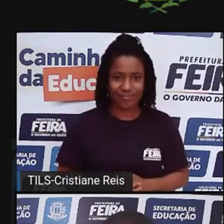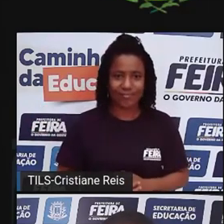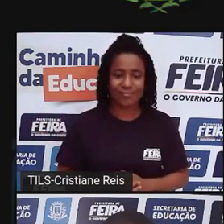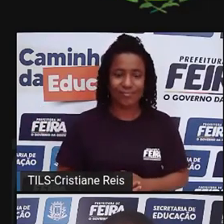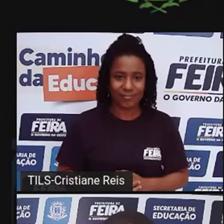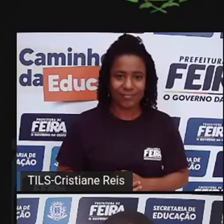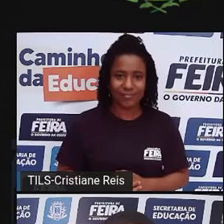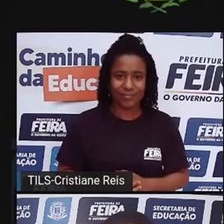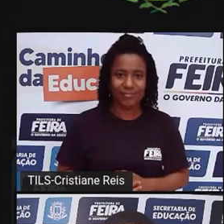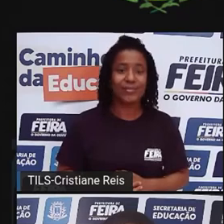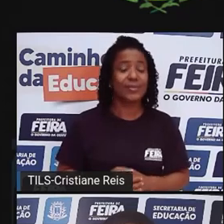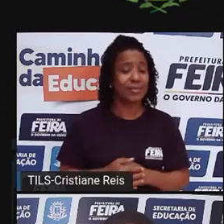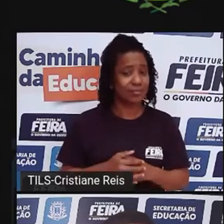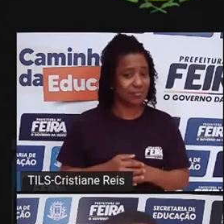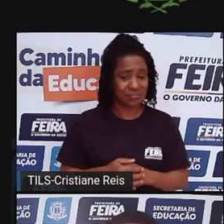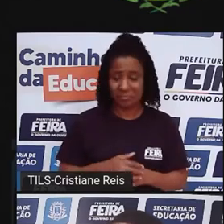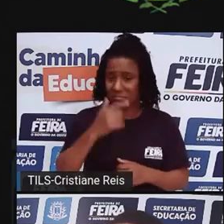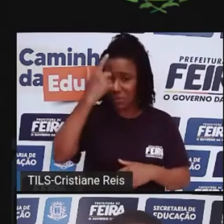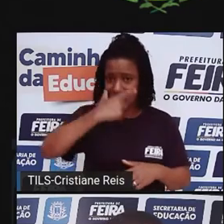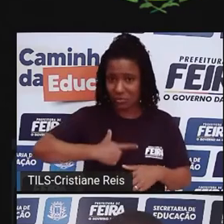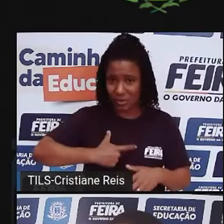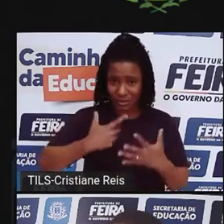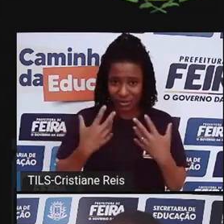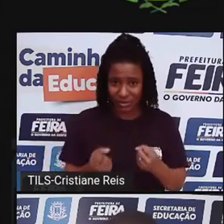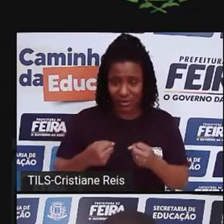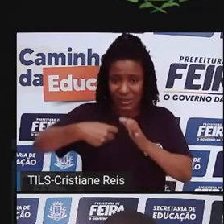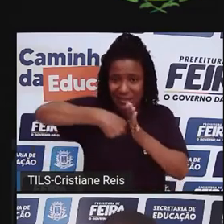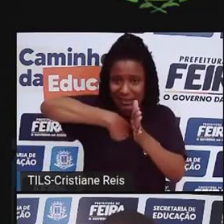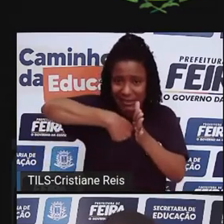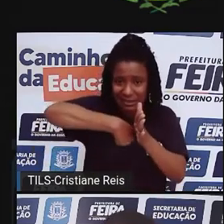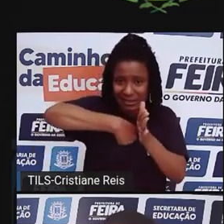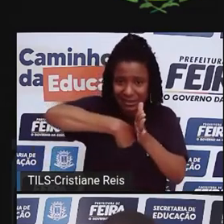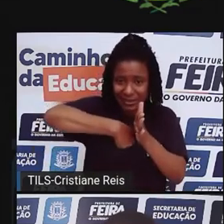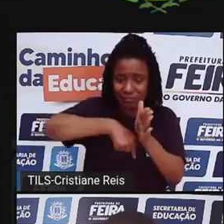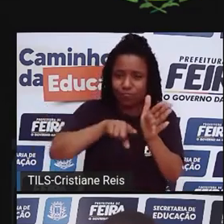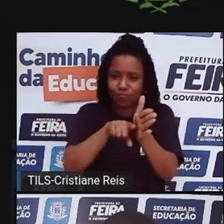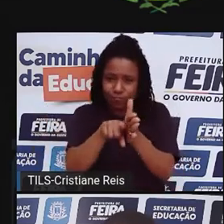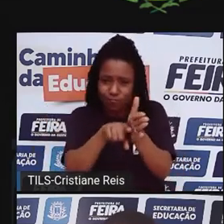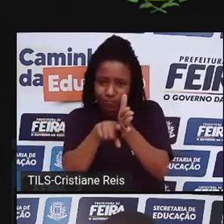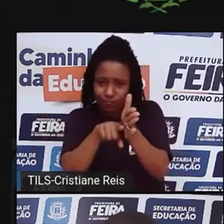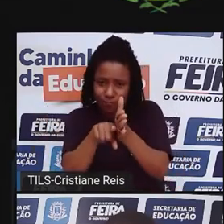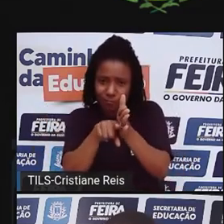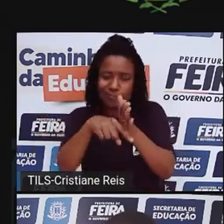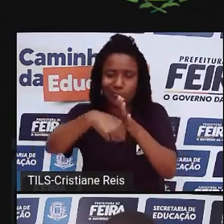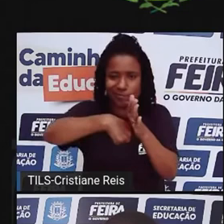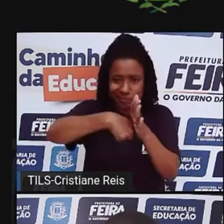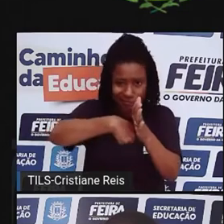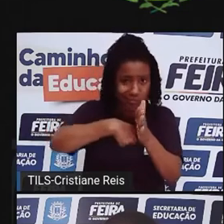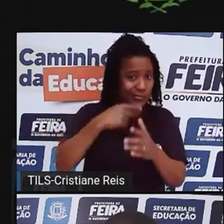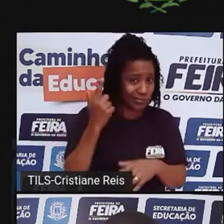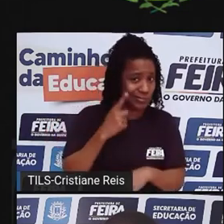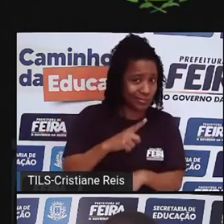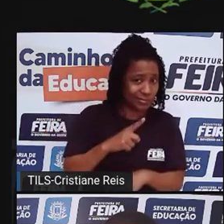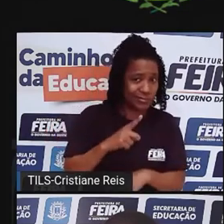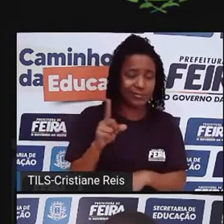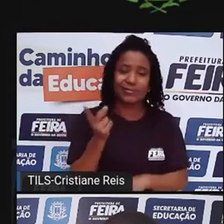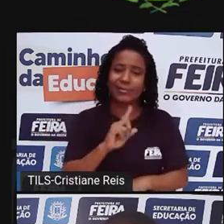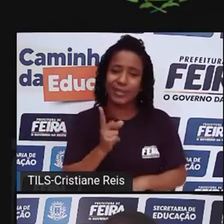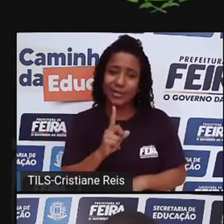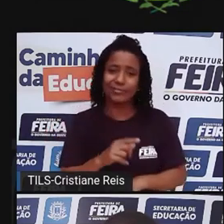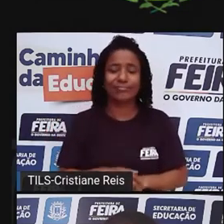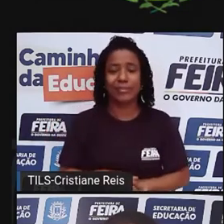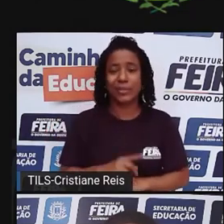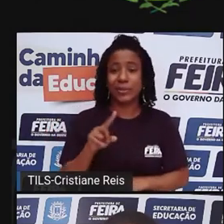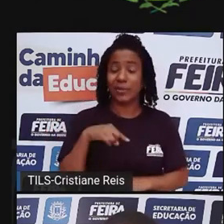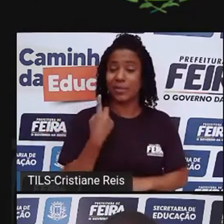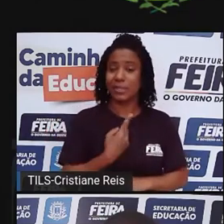disposto a fazer isso? Não. Nós somos convidados a pensar a nossa existência do ponto de vista de privilégios? Não.